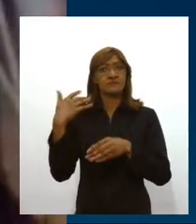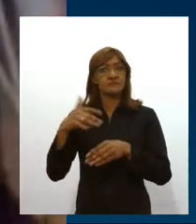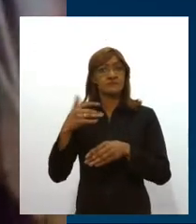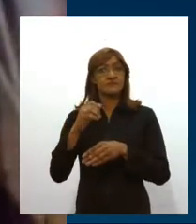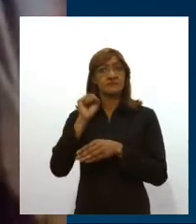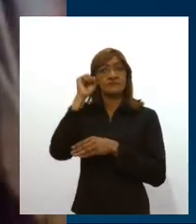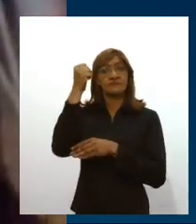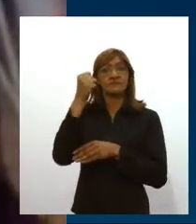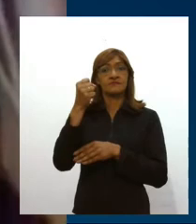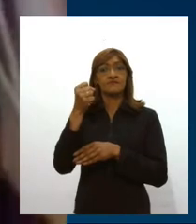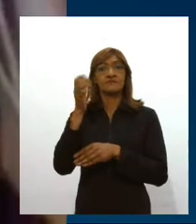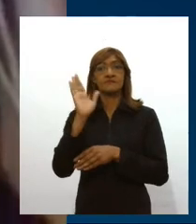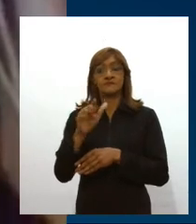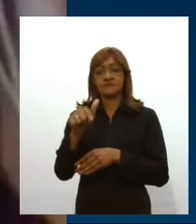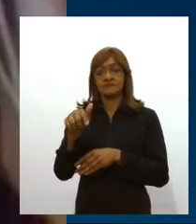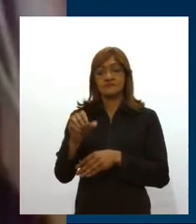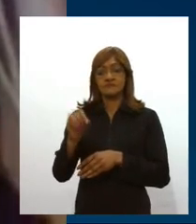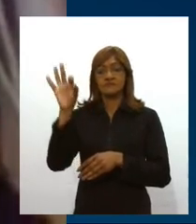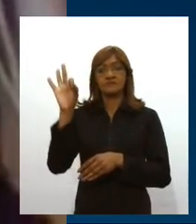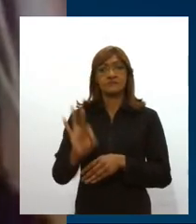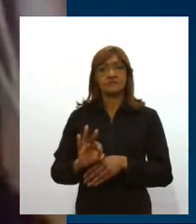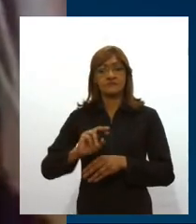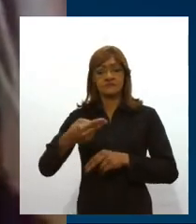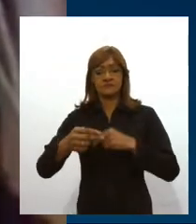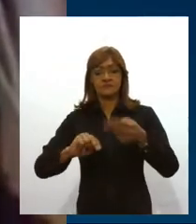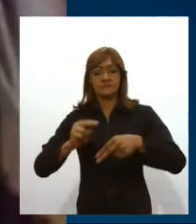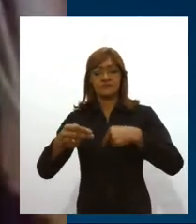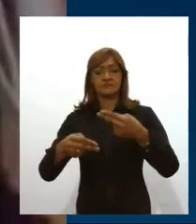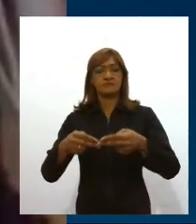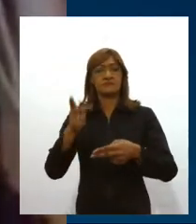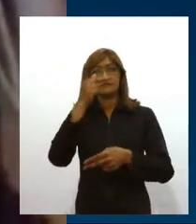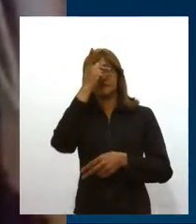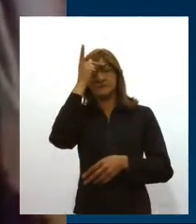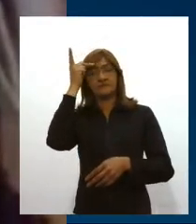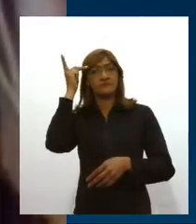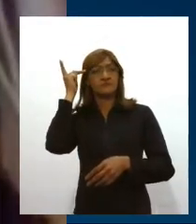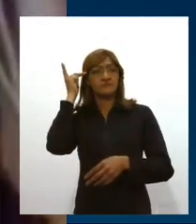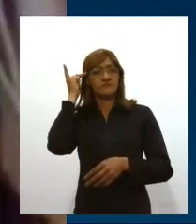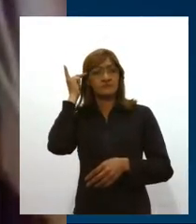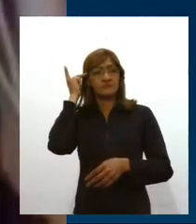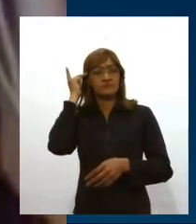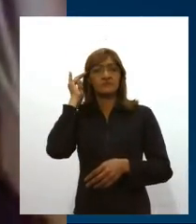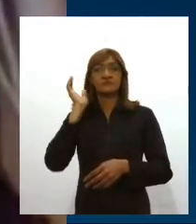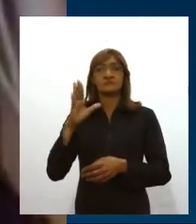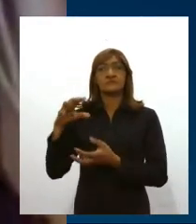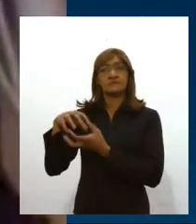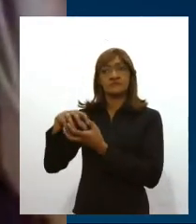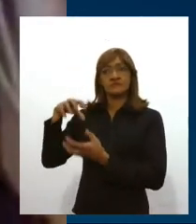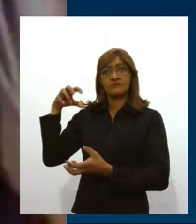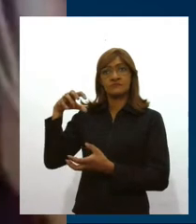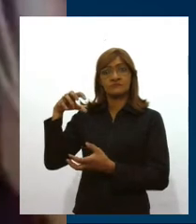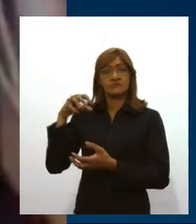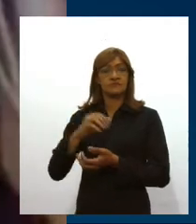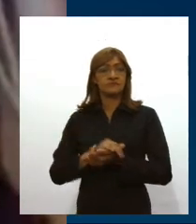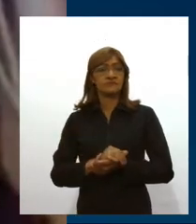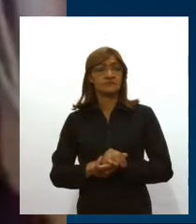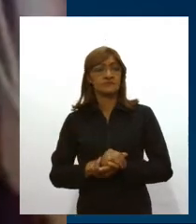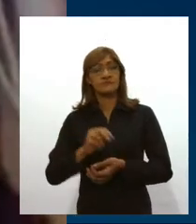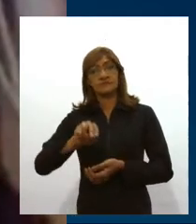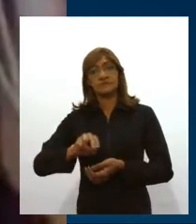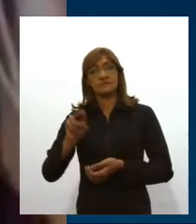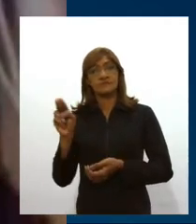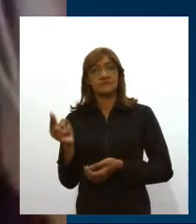mortes, 70% dos óbitos, são pessoas que estão ou idosas, são idosas, né? Ou